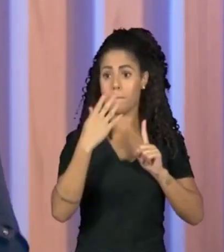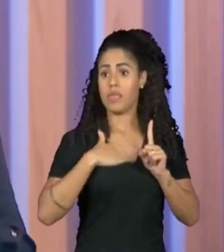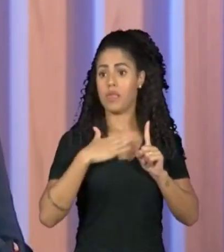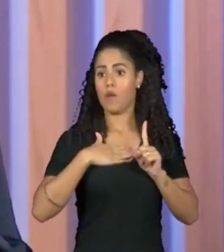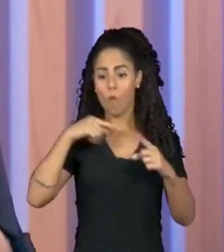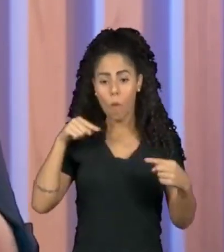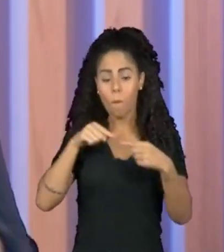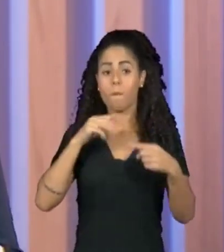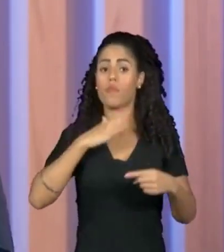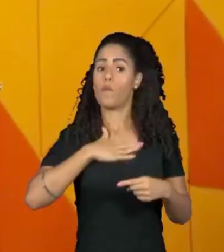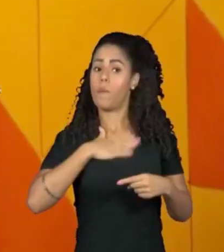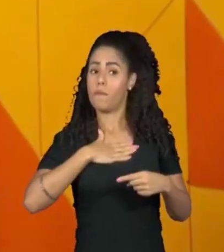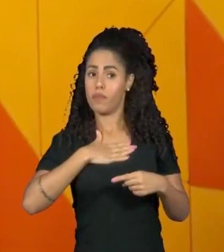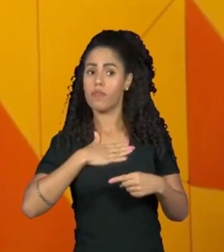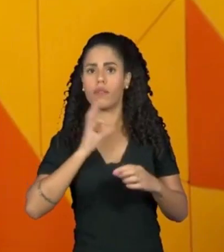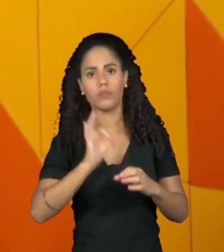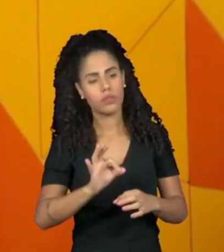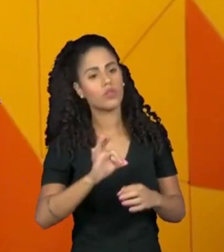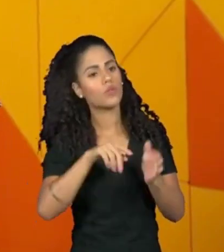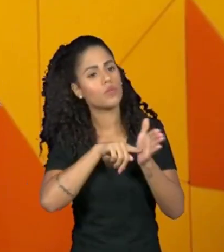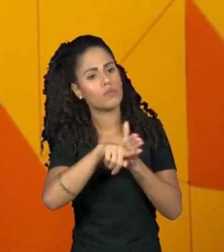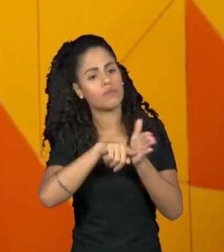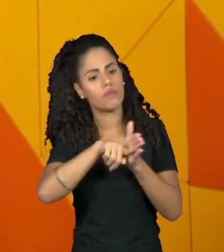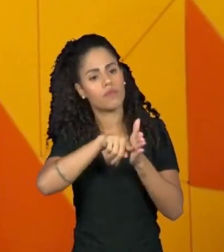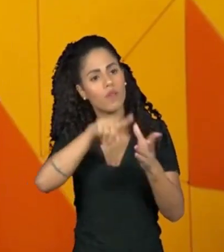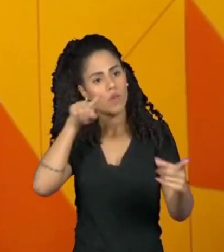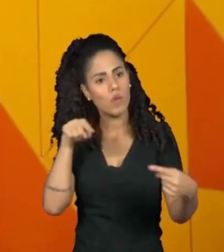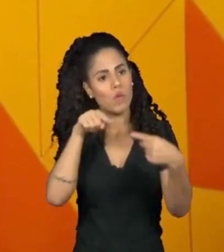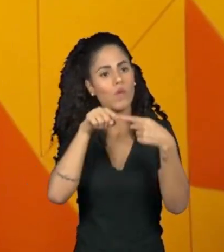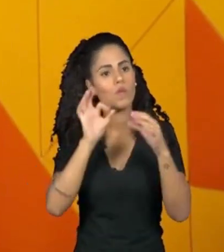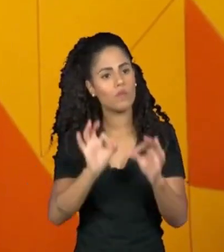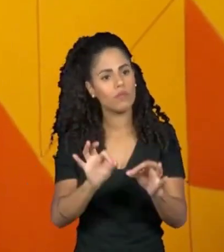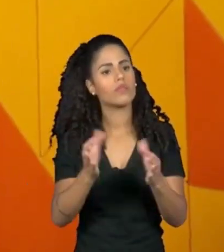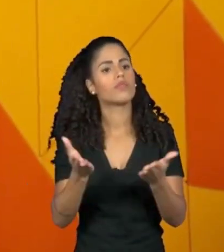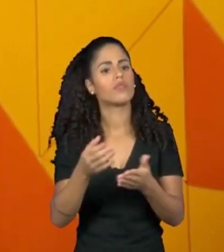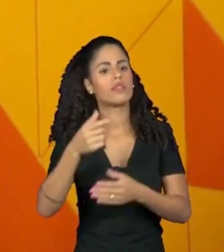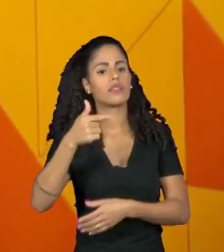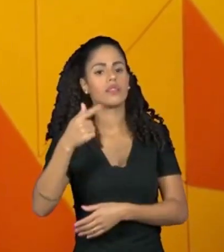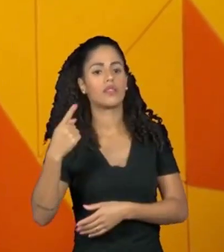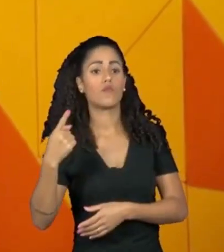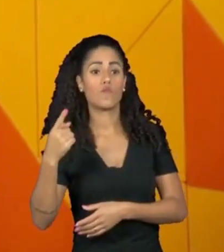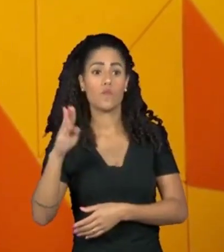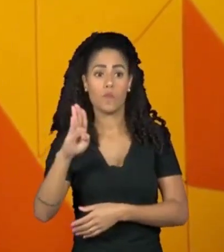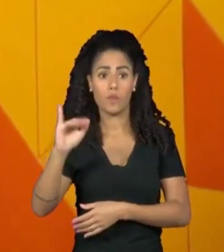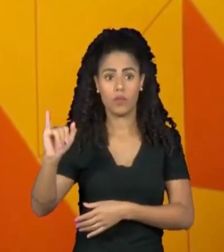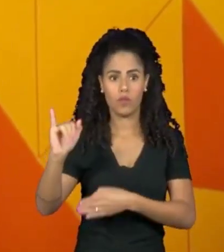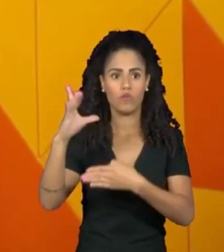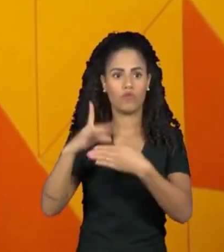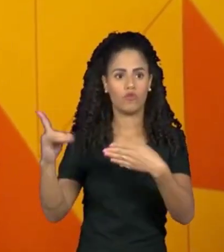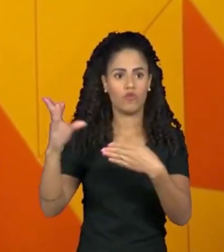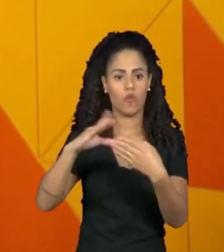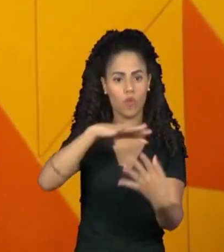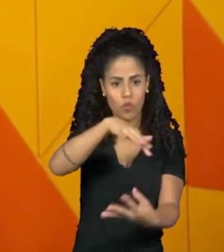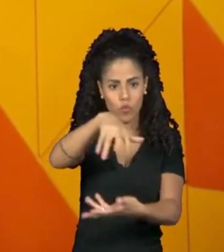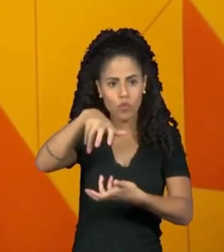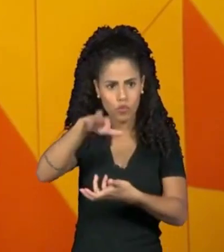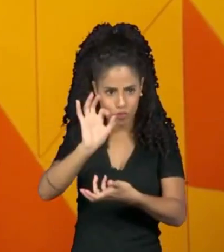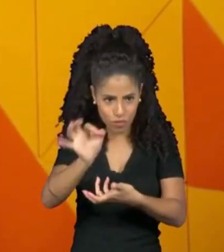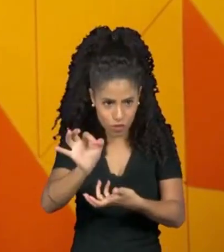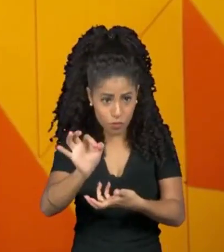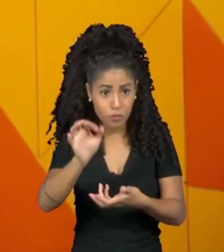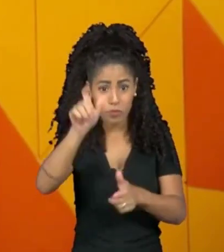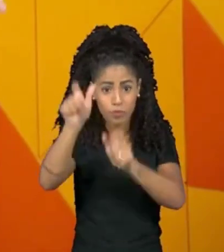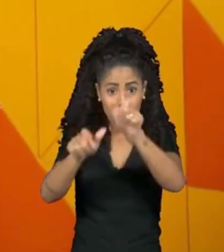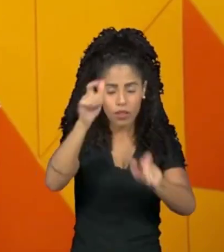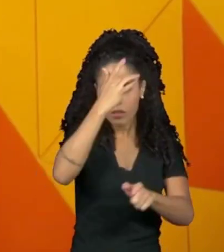pesquisa, né? E nós estamos falando de um mercado que gira em torno de 71 bilhões de dólares no mundo inteiro e esses